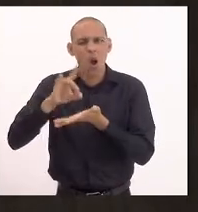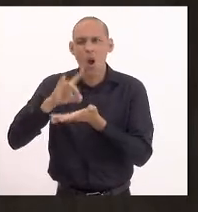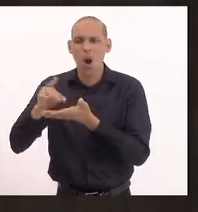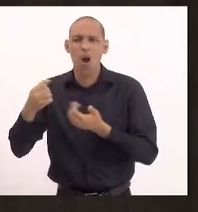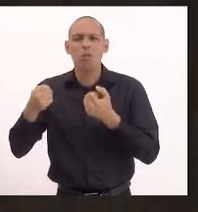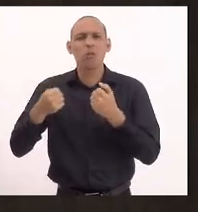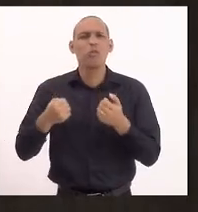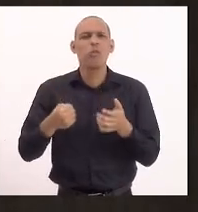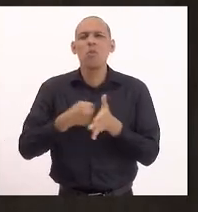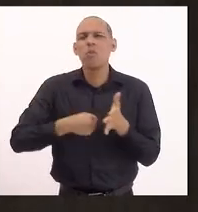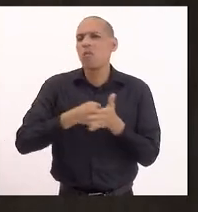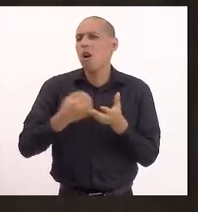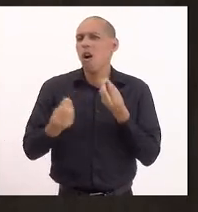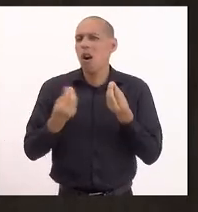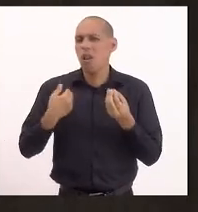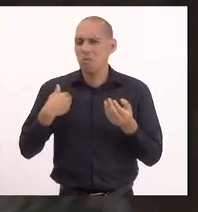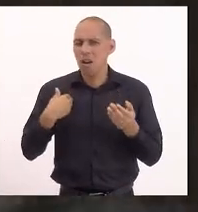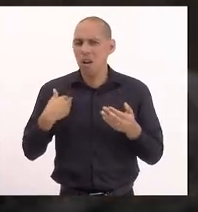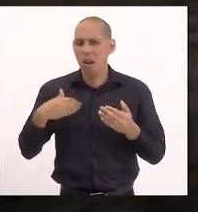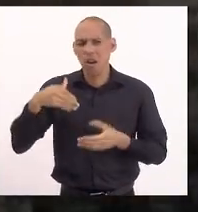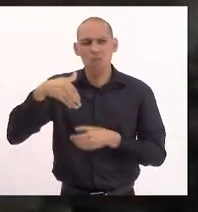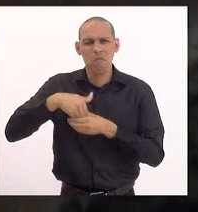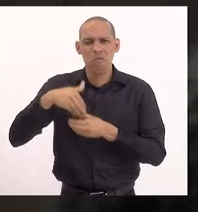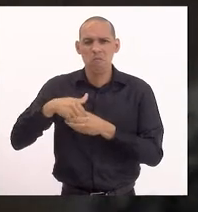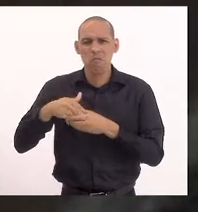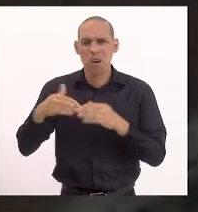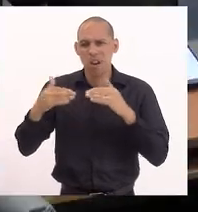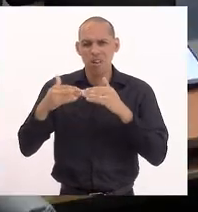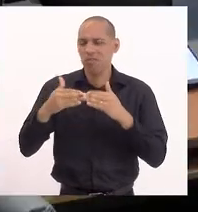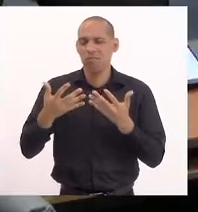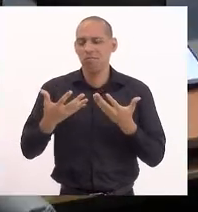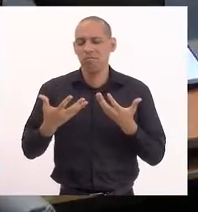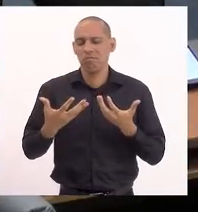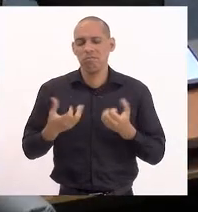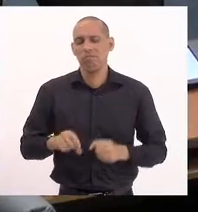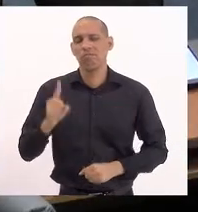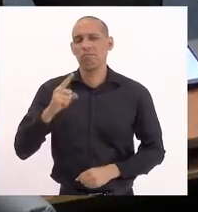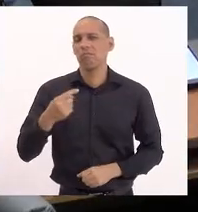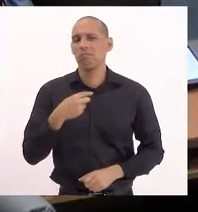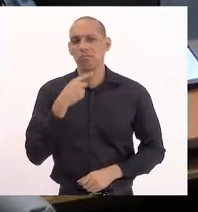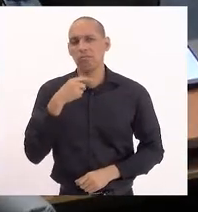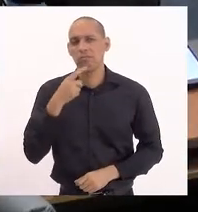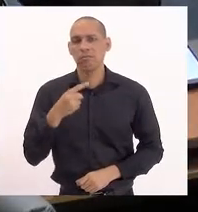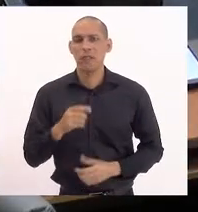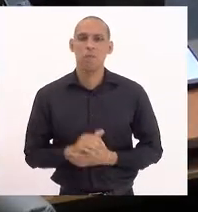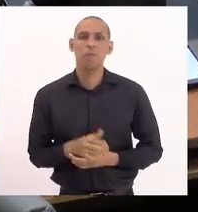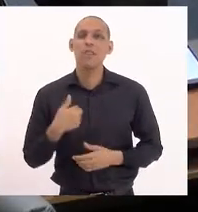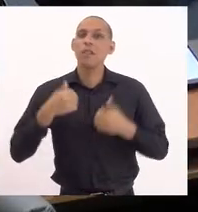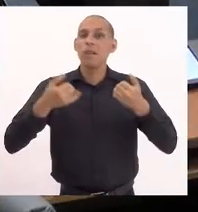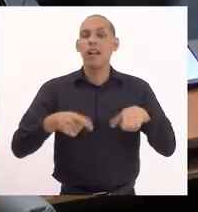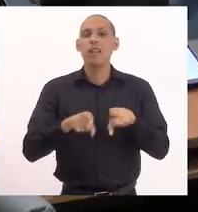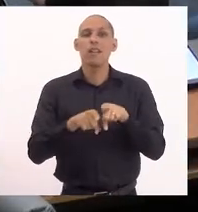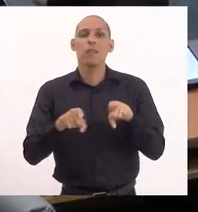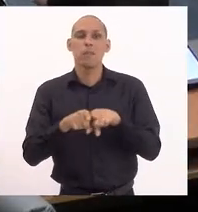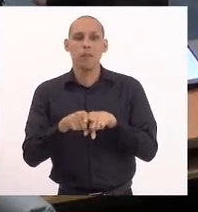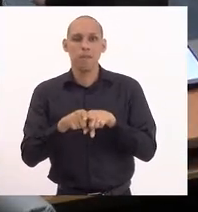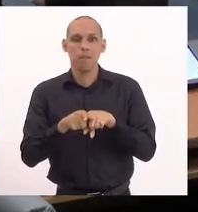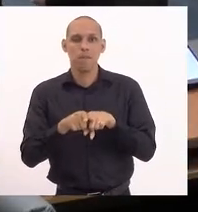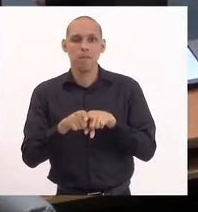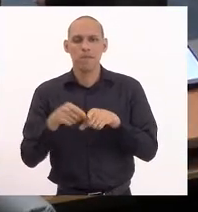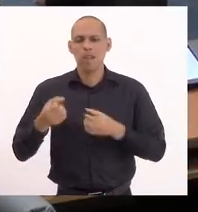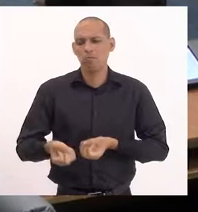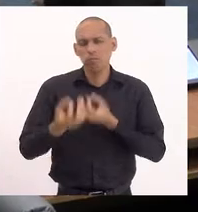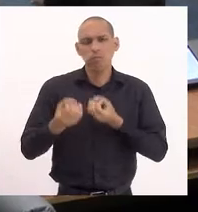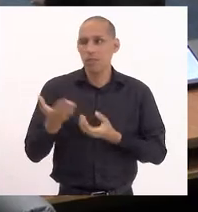violência, eu não posso votar a favor. Presidente, também queria só me explicar que, além dessas informações trazidas